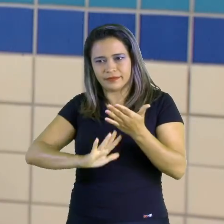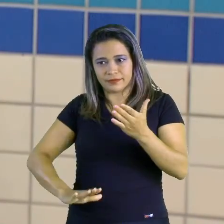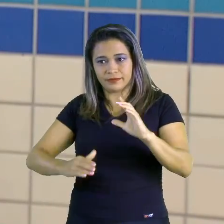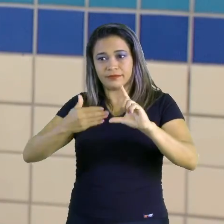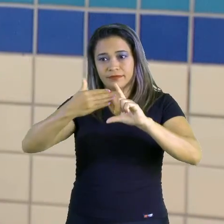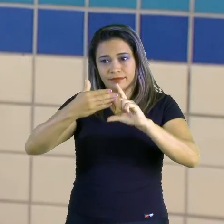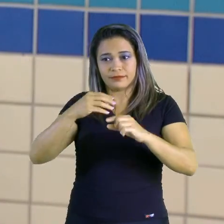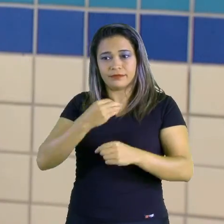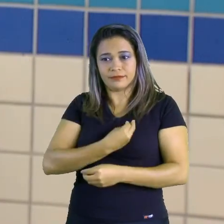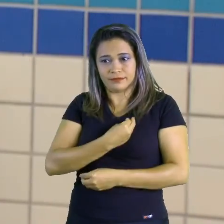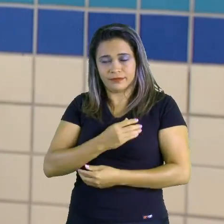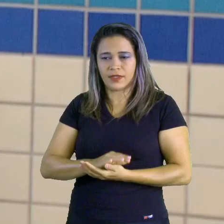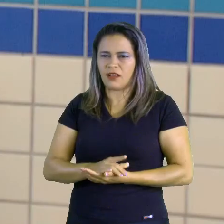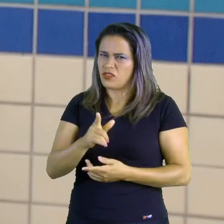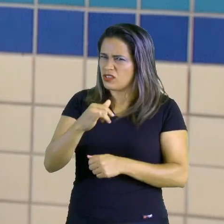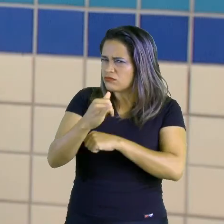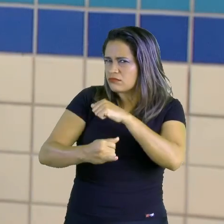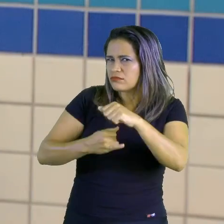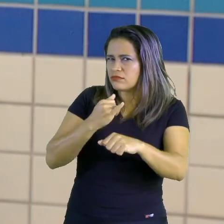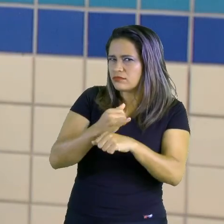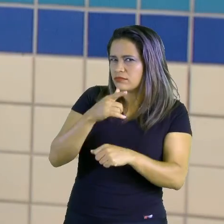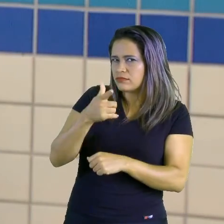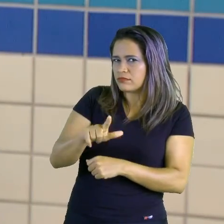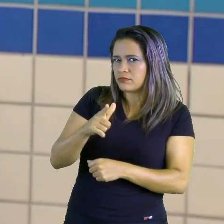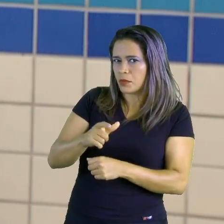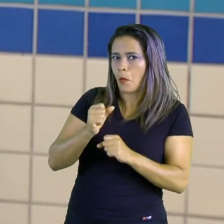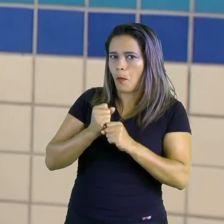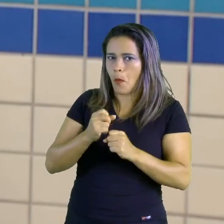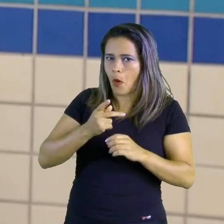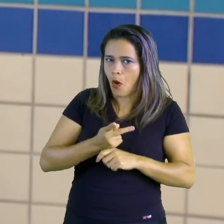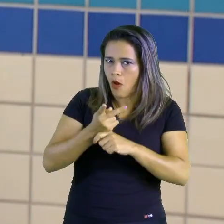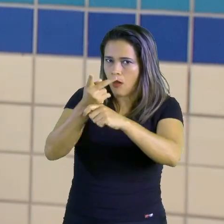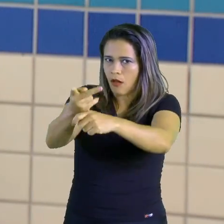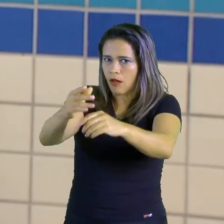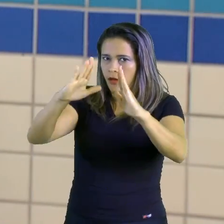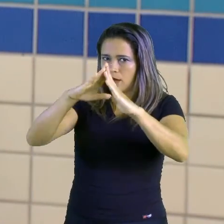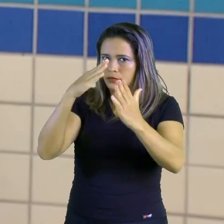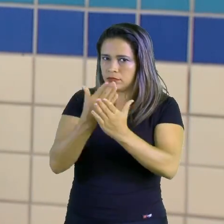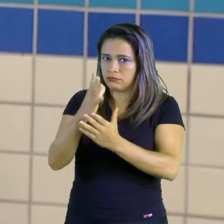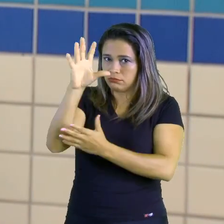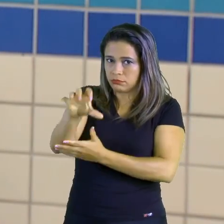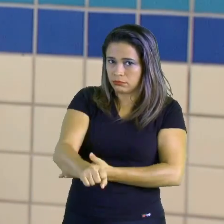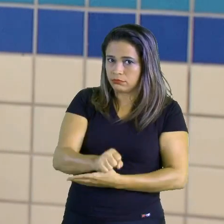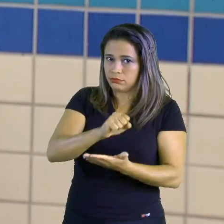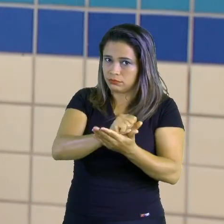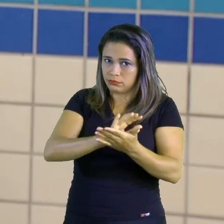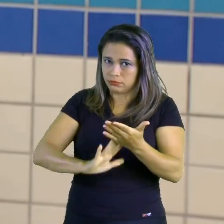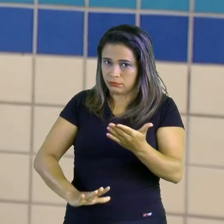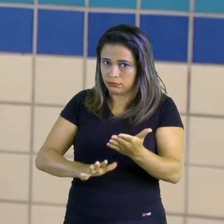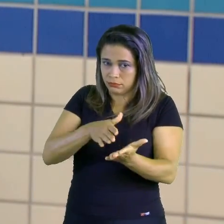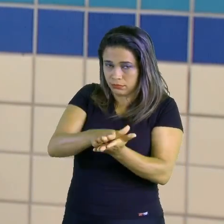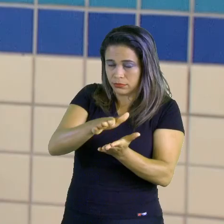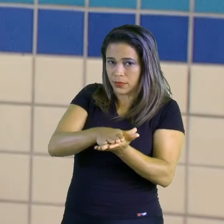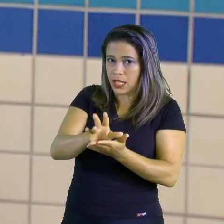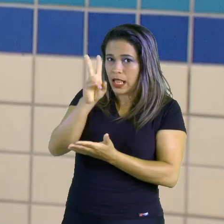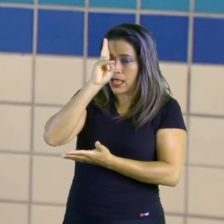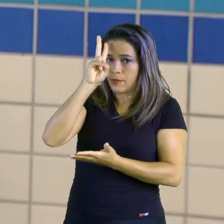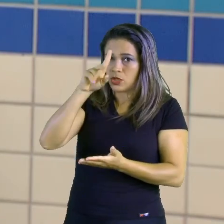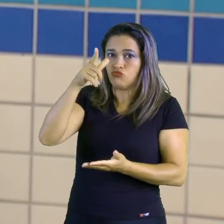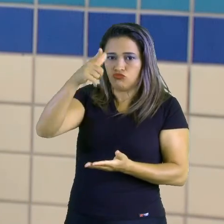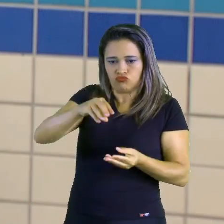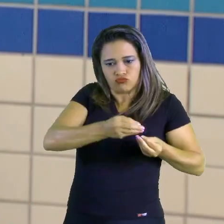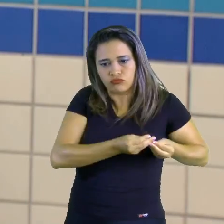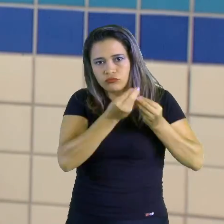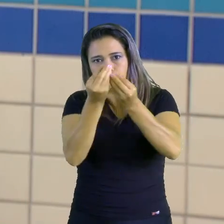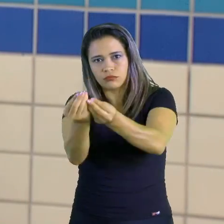portal. Quem não tiver internet, pode se dirigir até a sua escola para pegar as atividades impressas, lembrando de devolvê